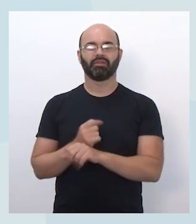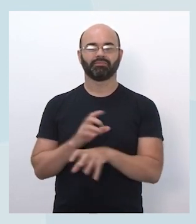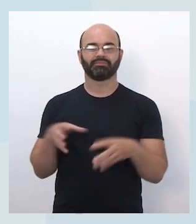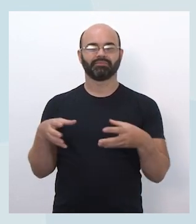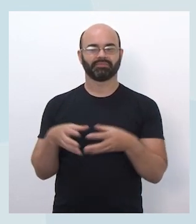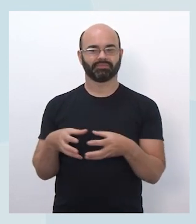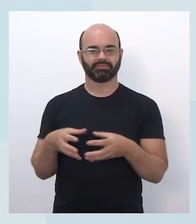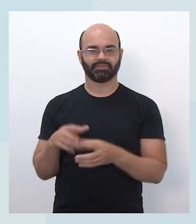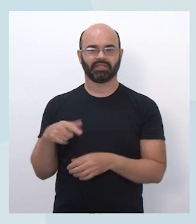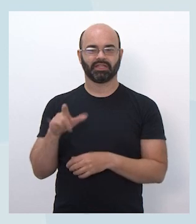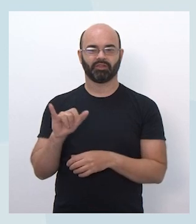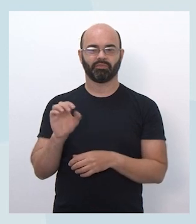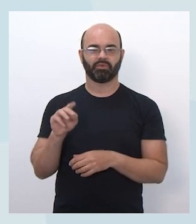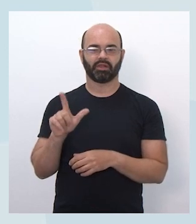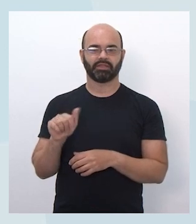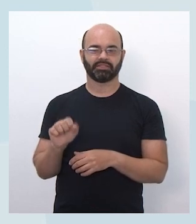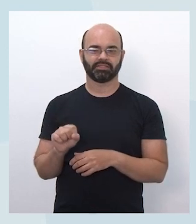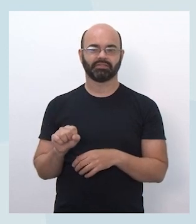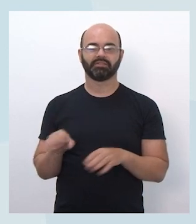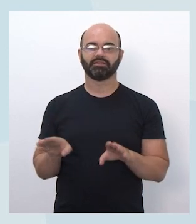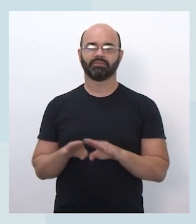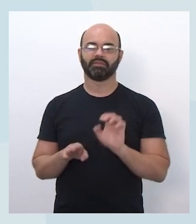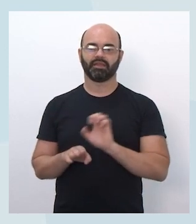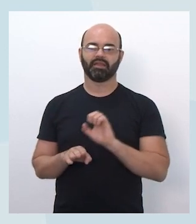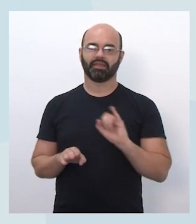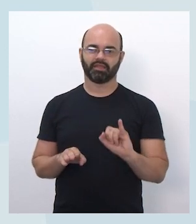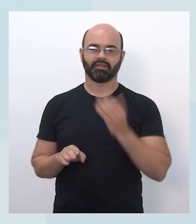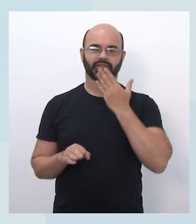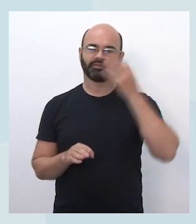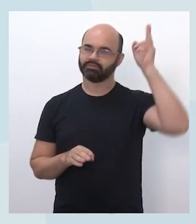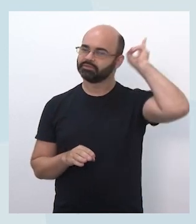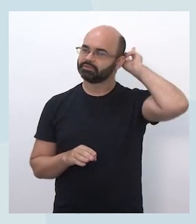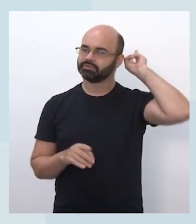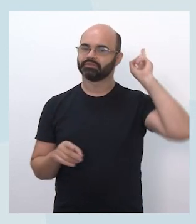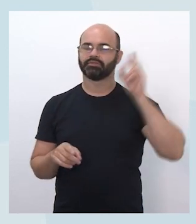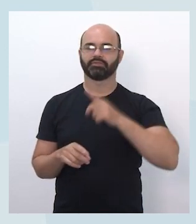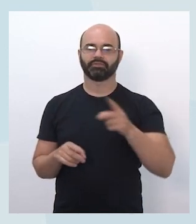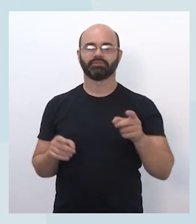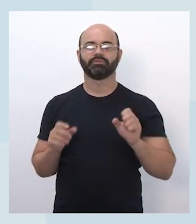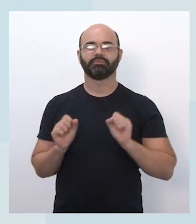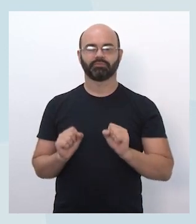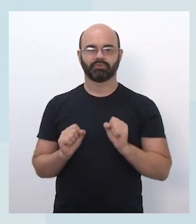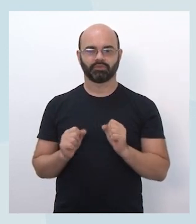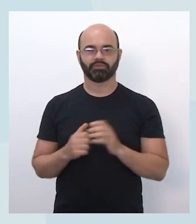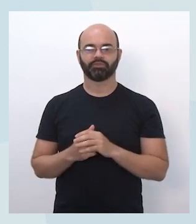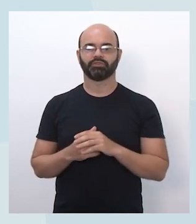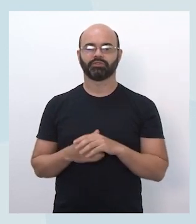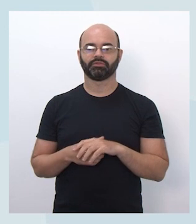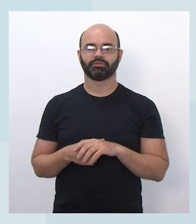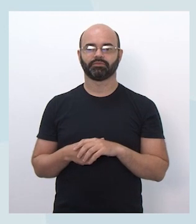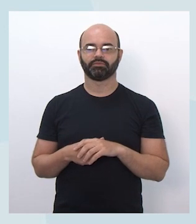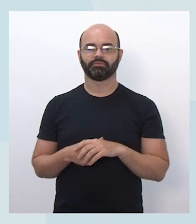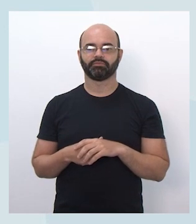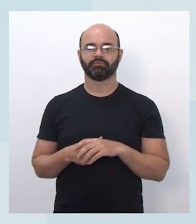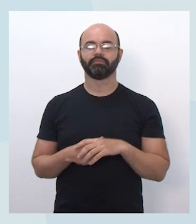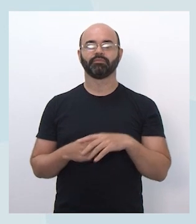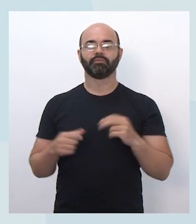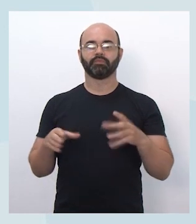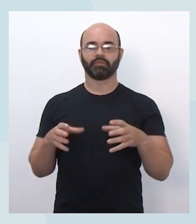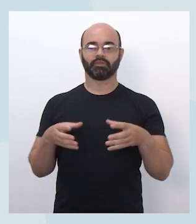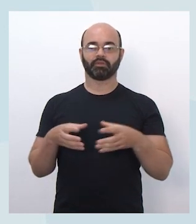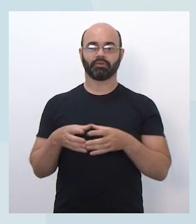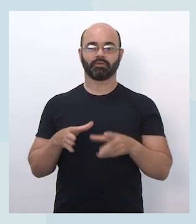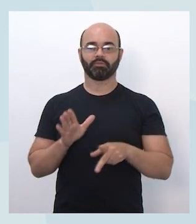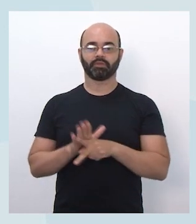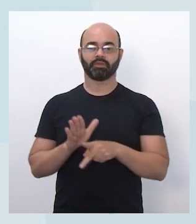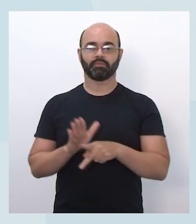e de áreas de assentamento. Então, dentro dessas escolas, eles podem receber, desde que eles tenham manifestado interesse, se encontrem